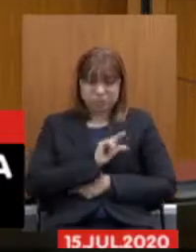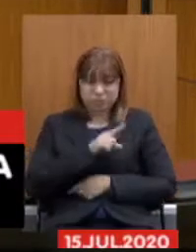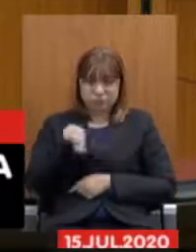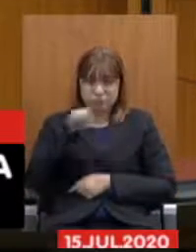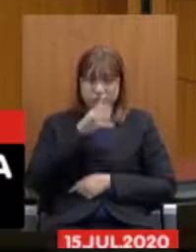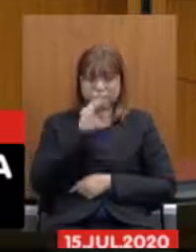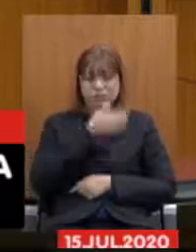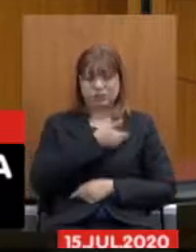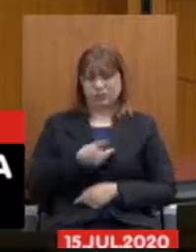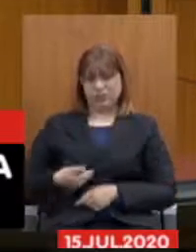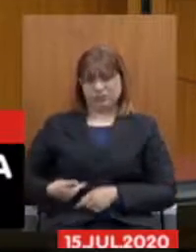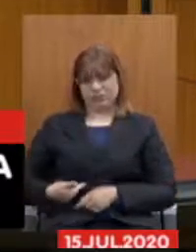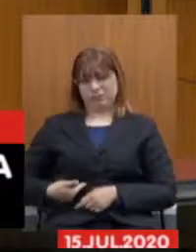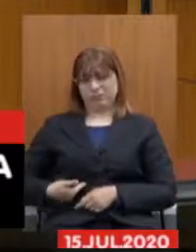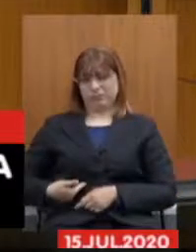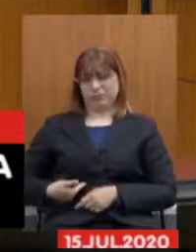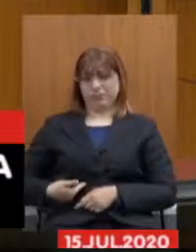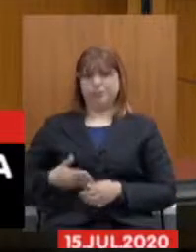E outra